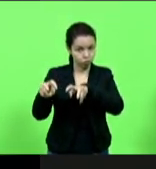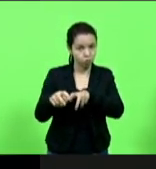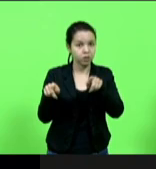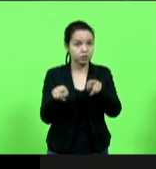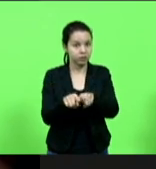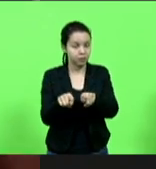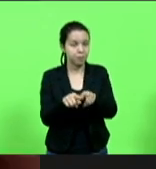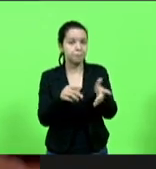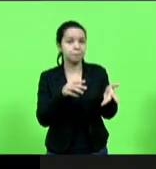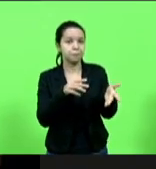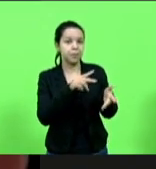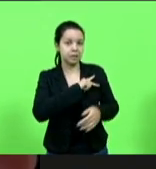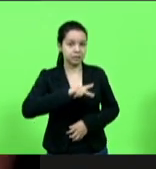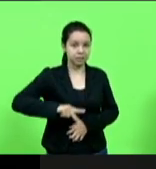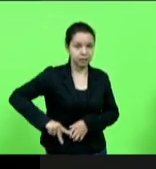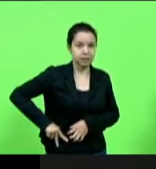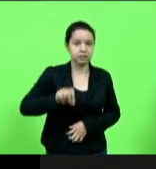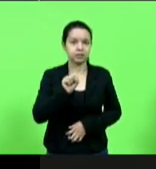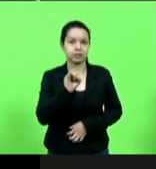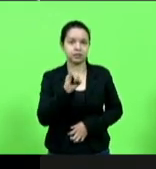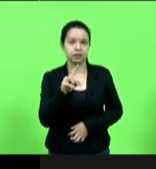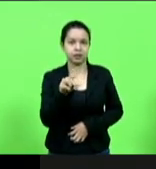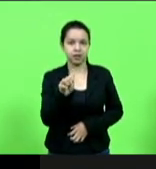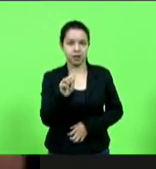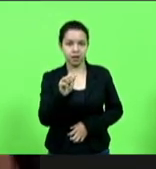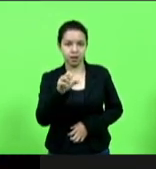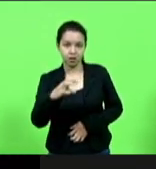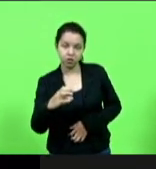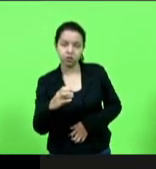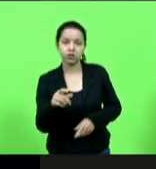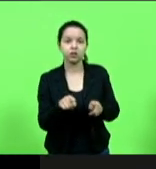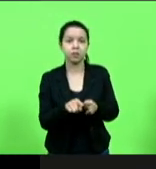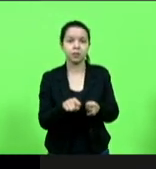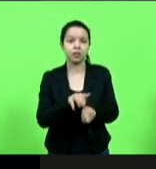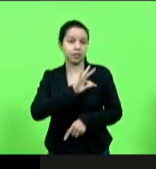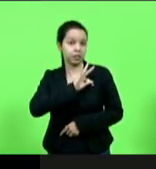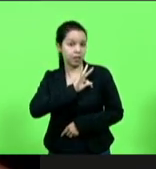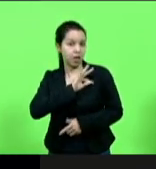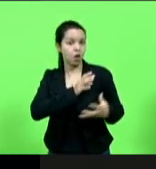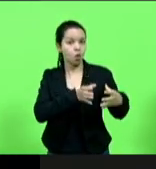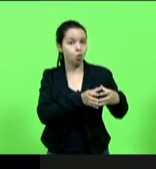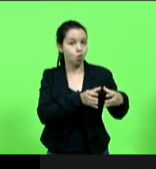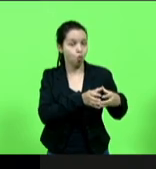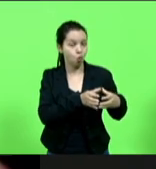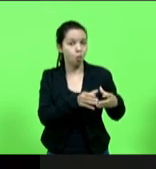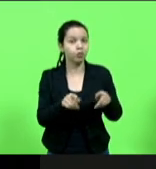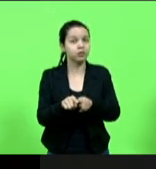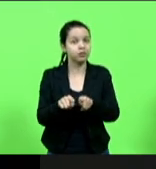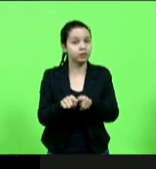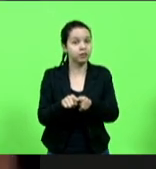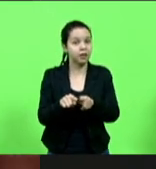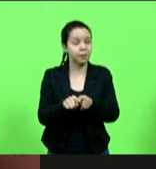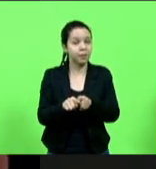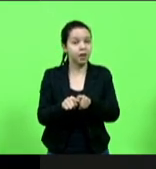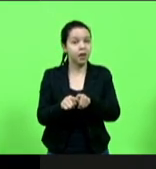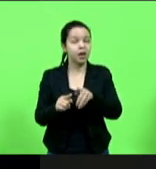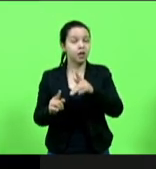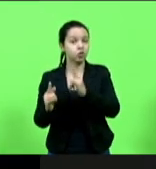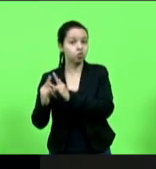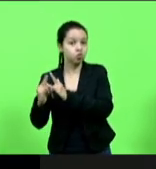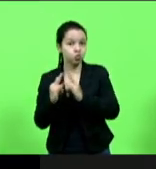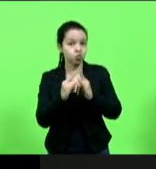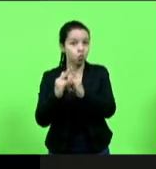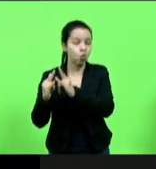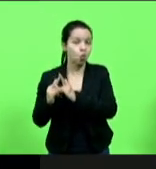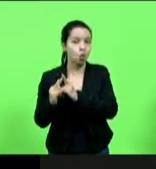da CIDASC junto com os nossos técnicos junto com as nossas indústrias com agronegócio com as nossas cooperativas